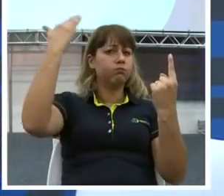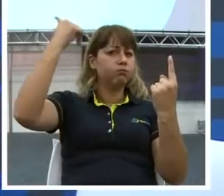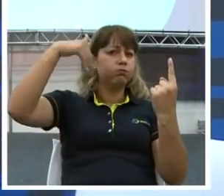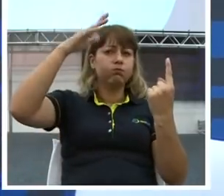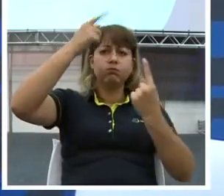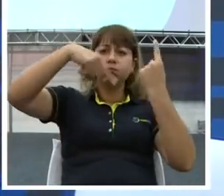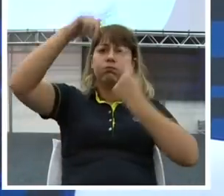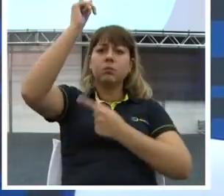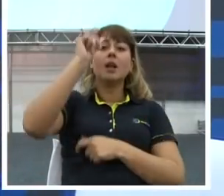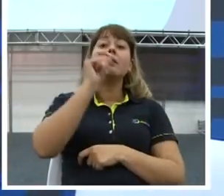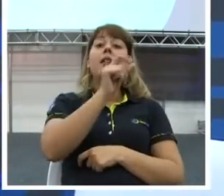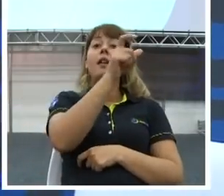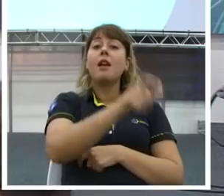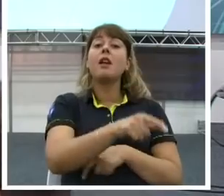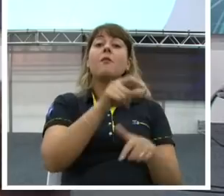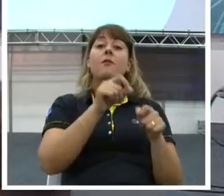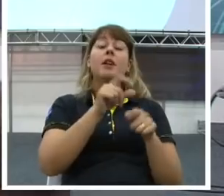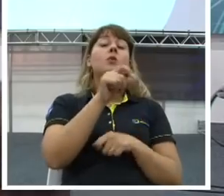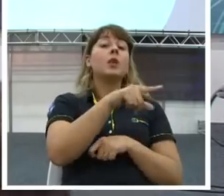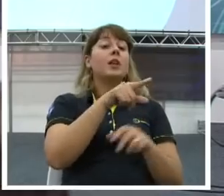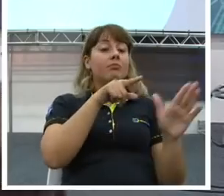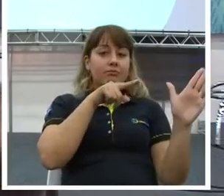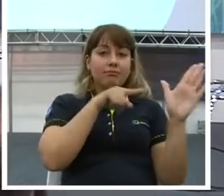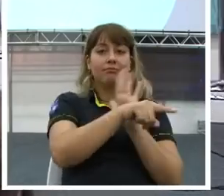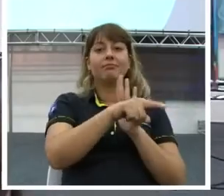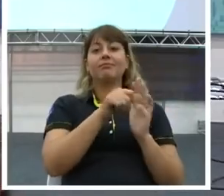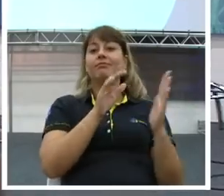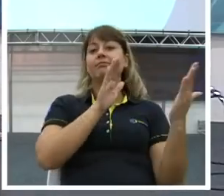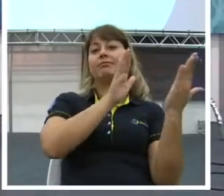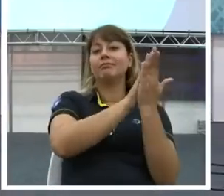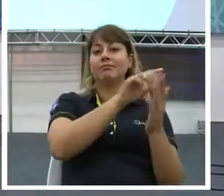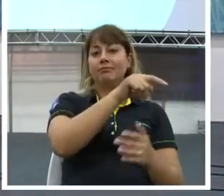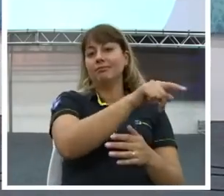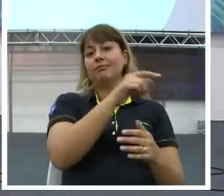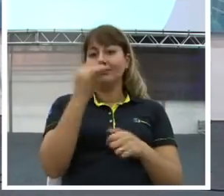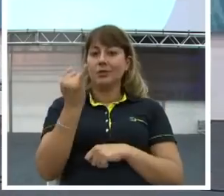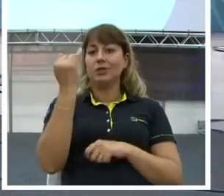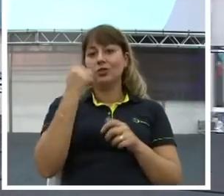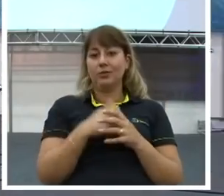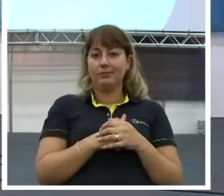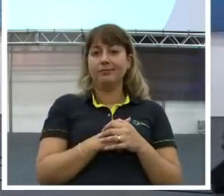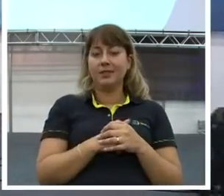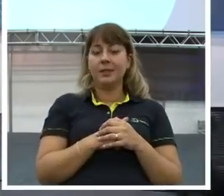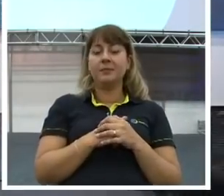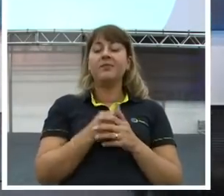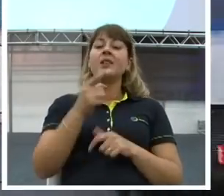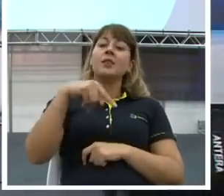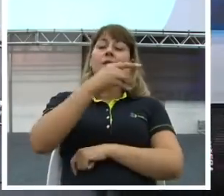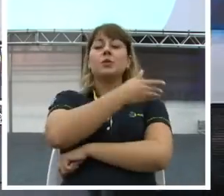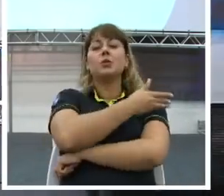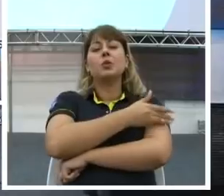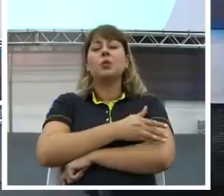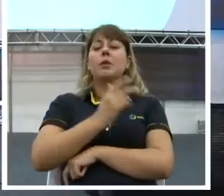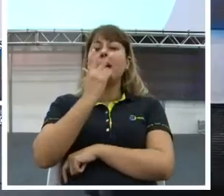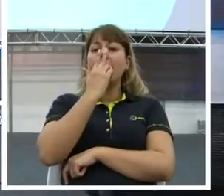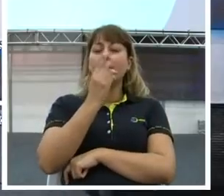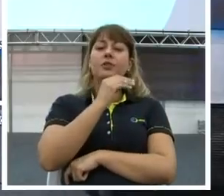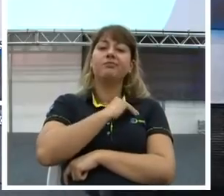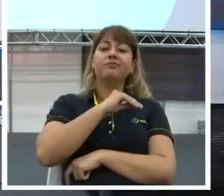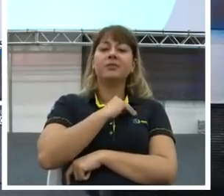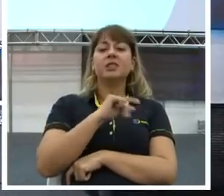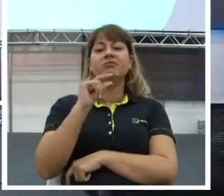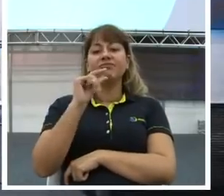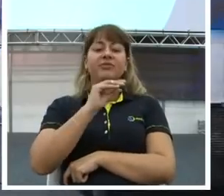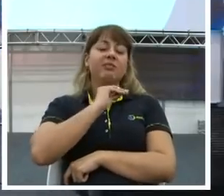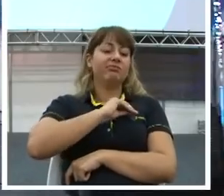O que que ele faz? A gente tem mania de achar que a gente ganha pouco.